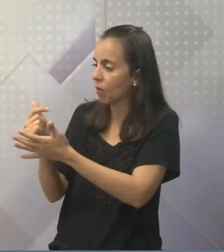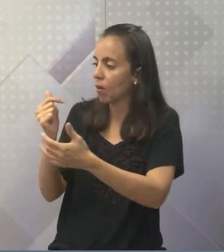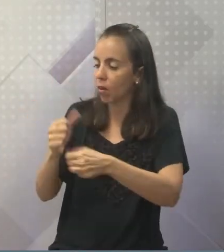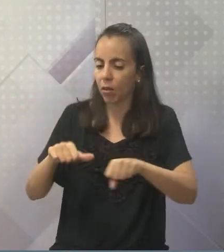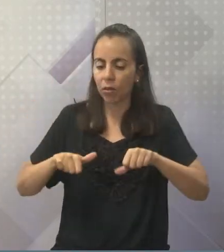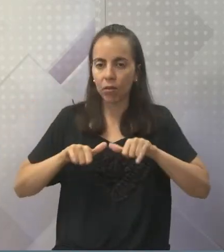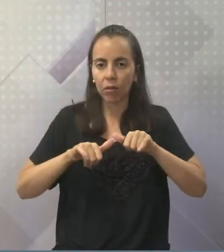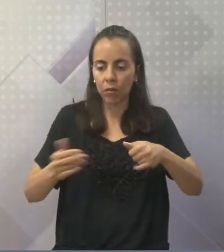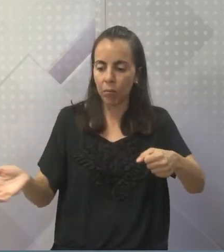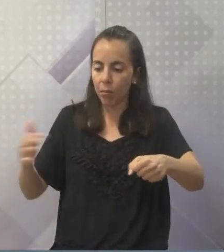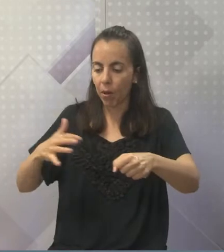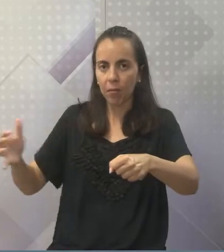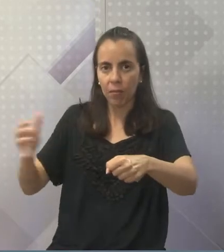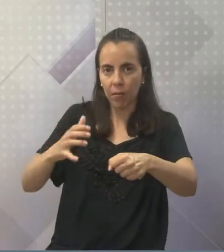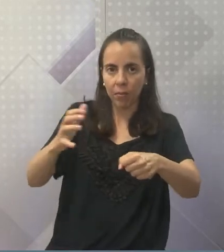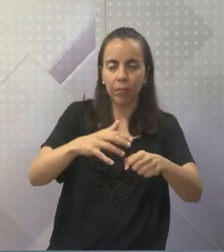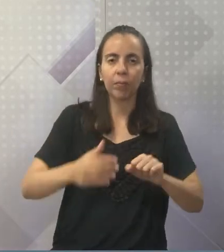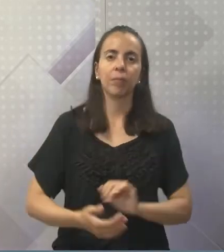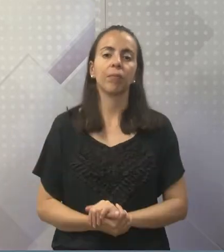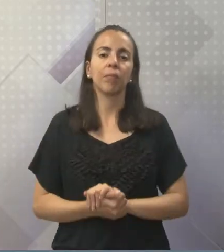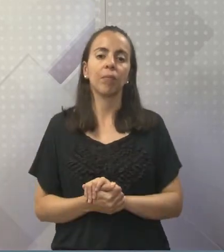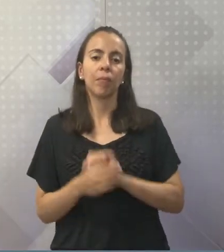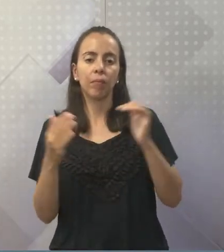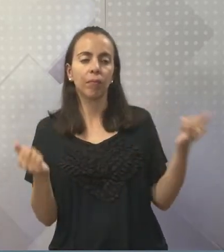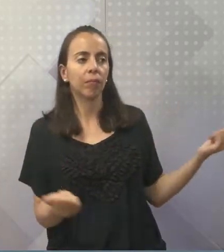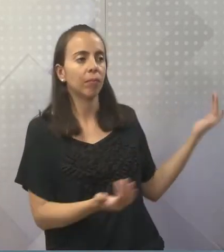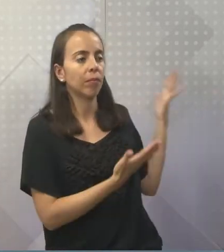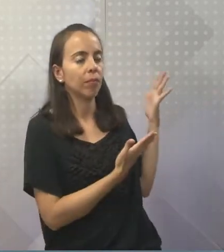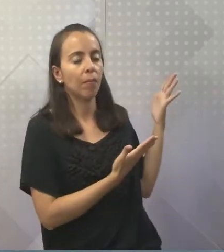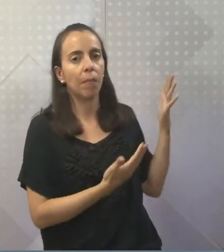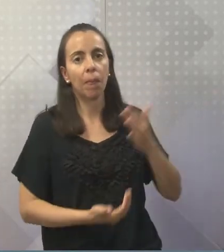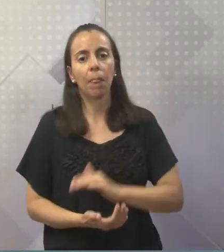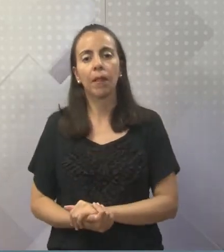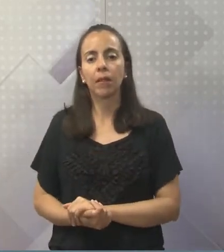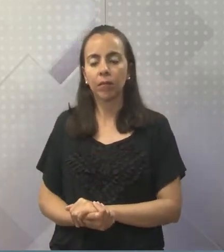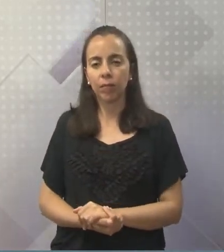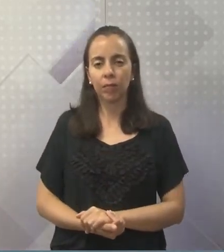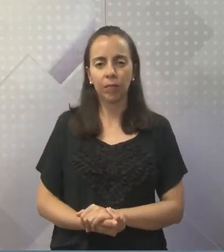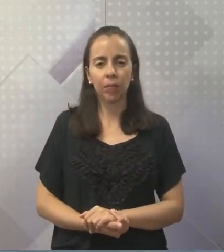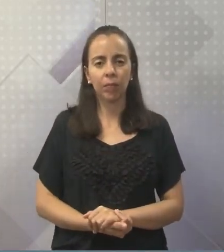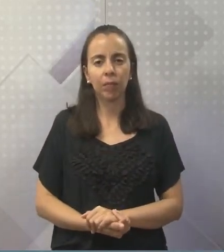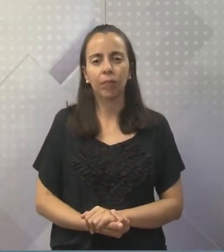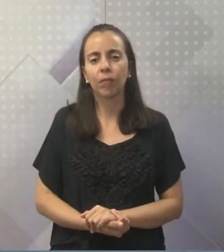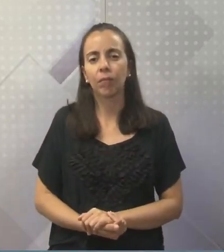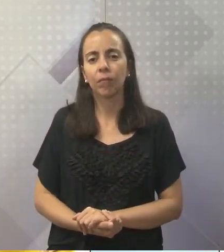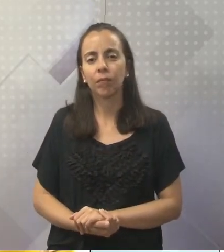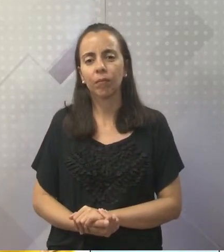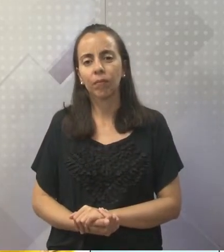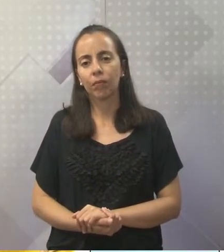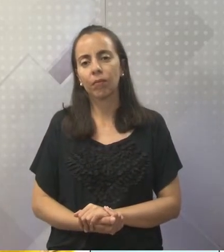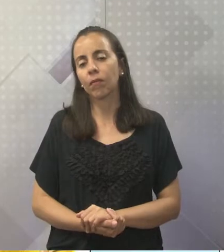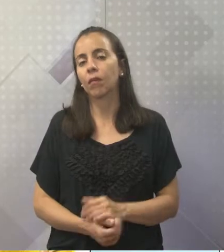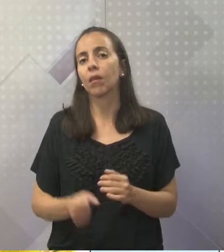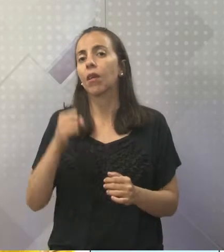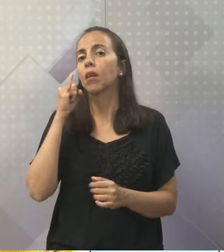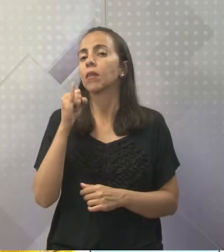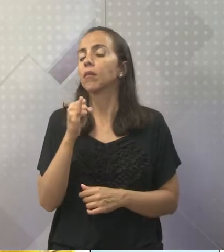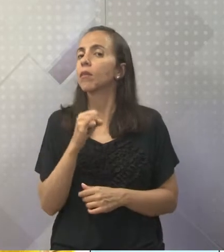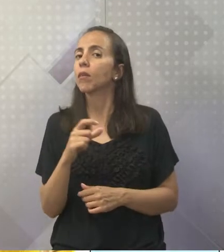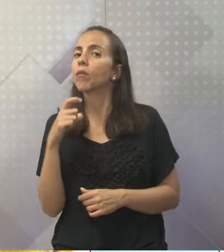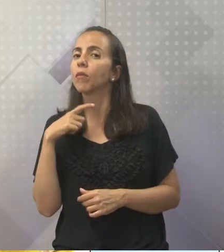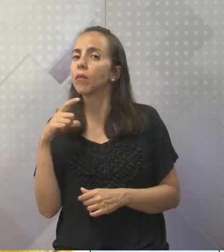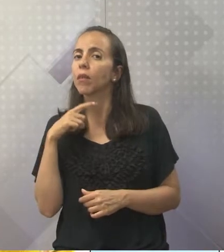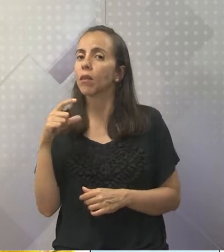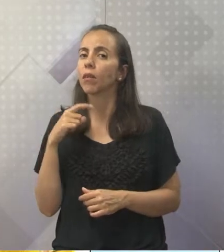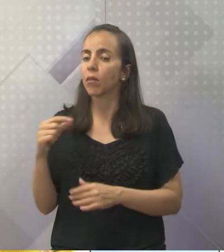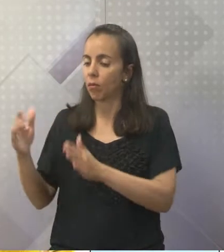classificação. Cá para nós. Olha para o nosso slide. E diz, diz agora. Se a gente fosse classificar aqueles